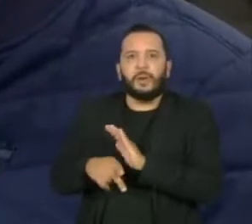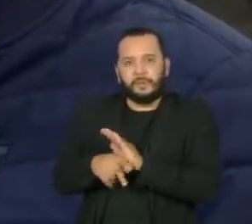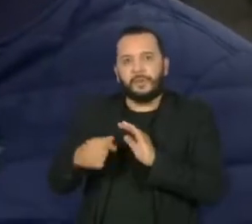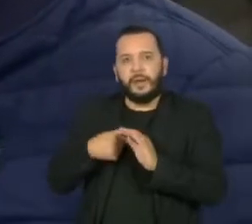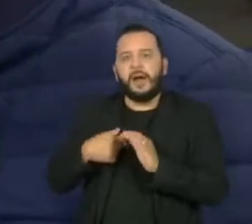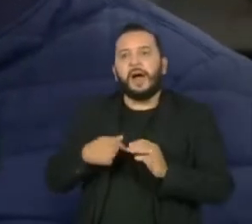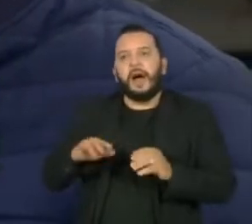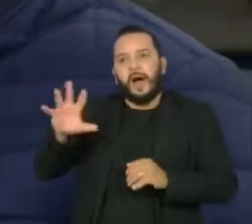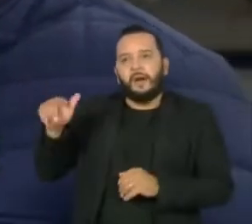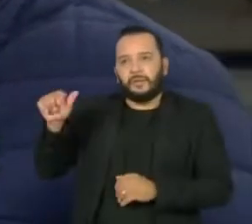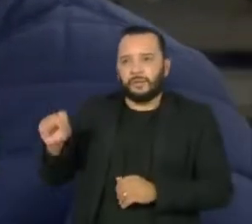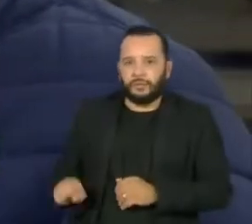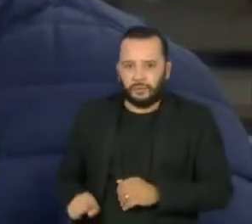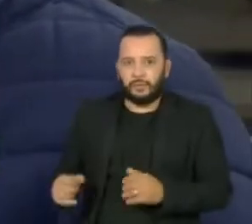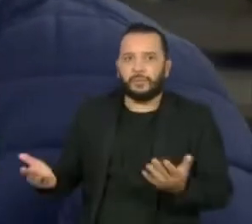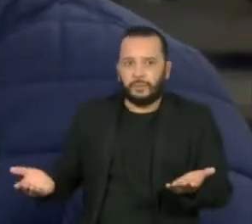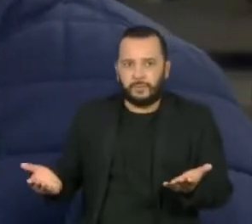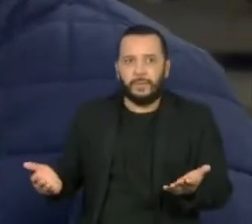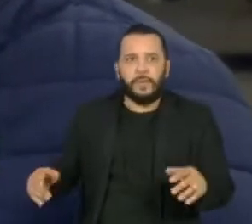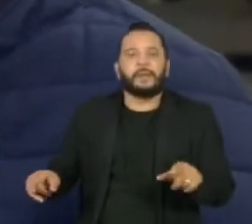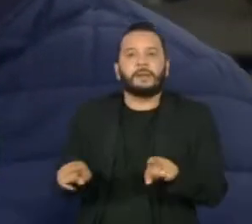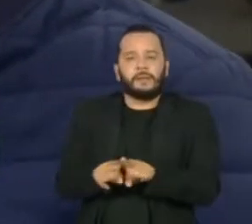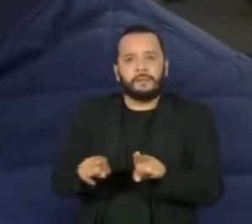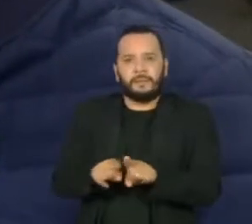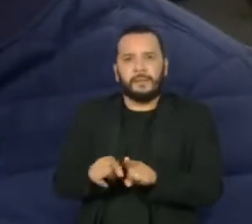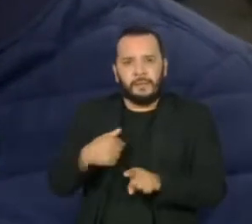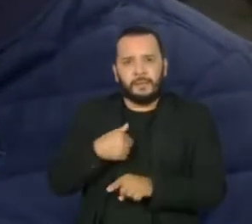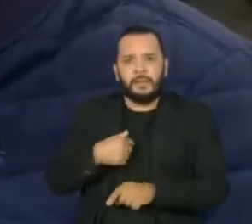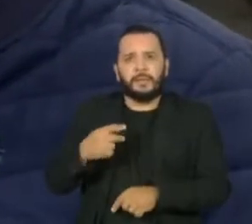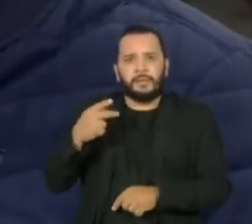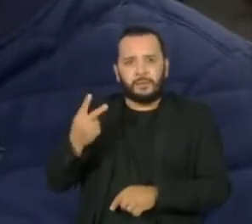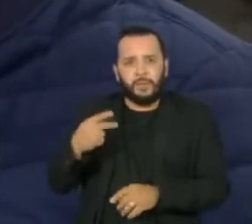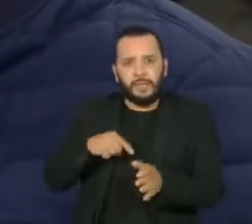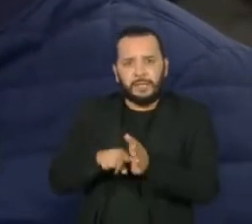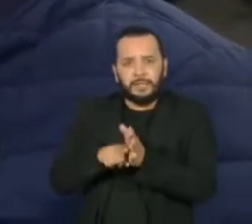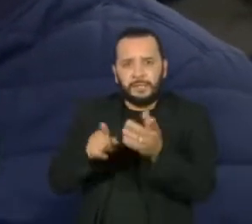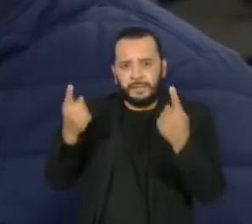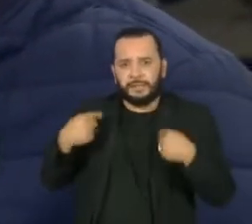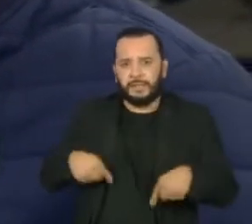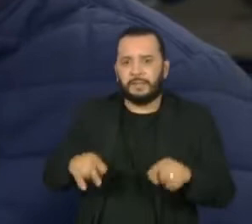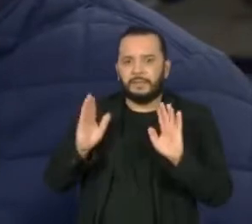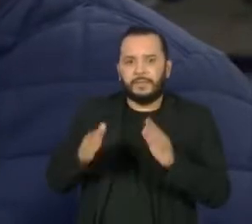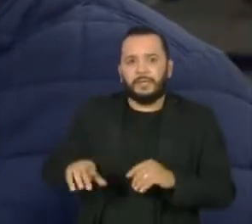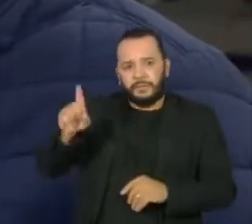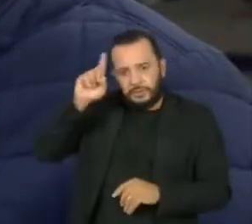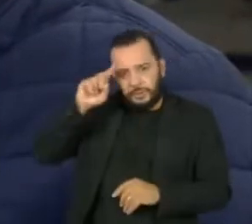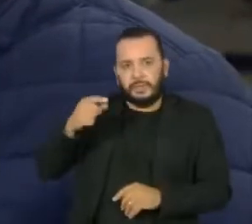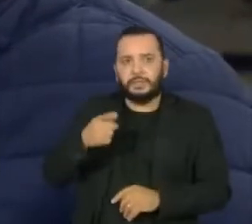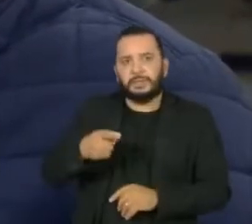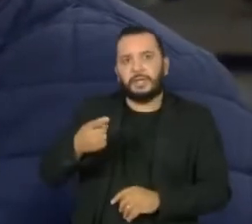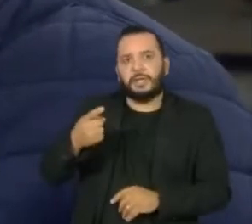14 infectados. A variante foi encontrada em dois testes feitos entre os dias 19 e 23.